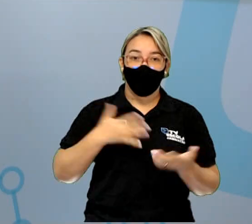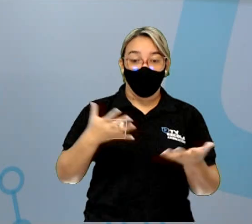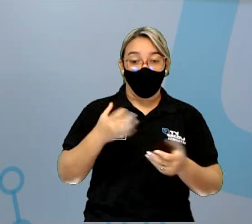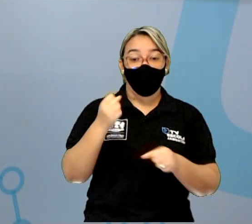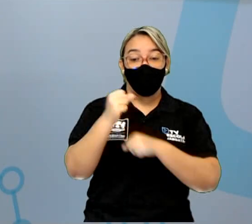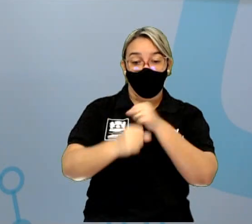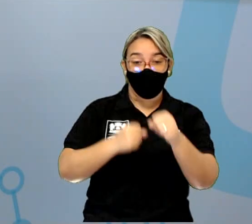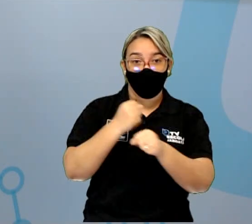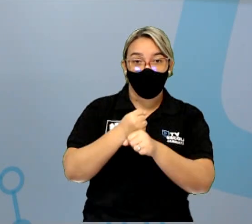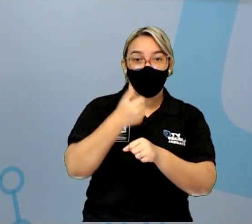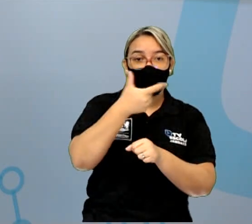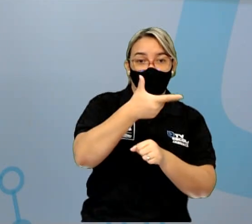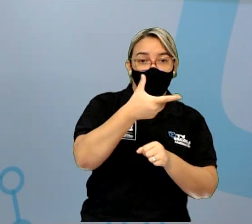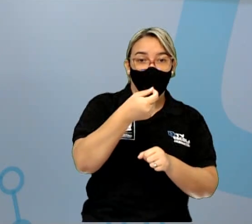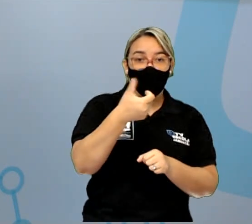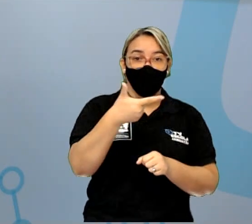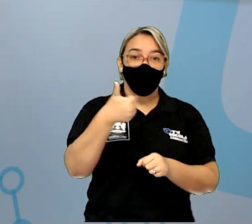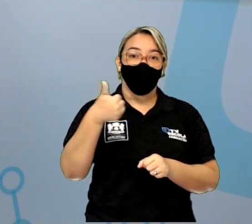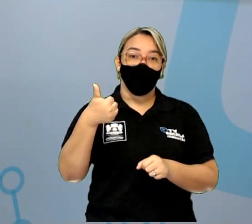e vinte e um.